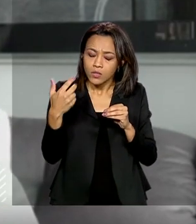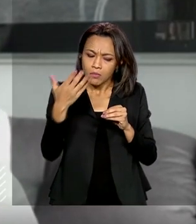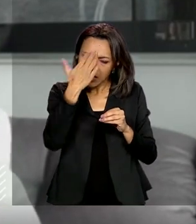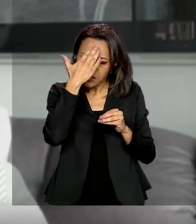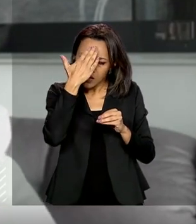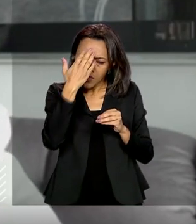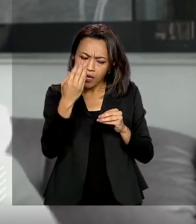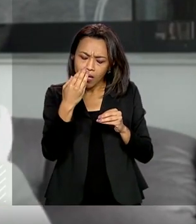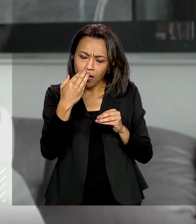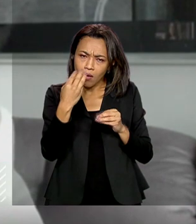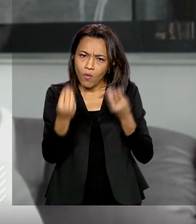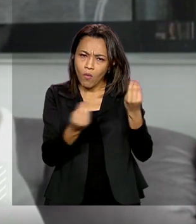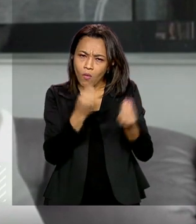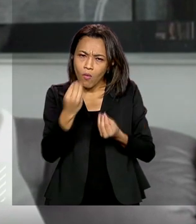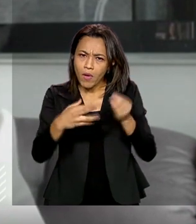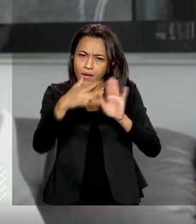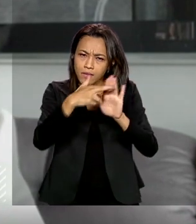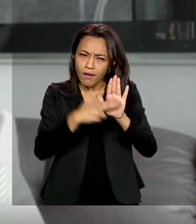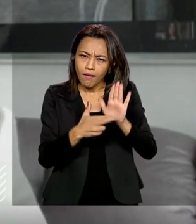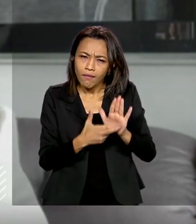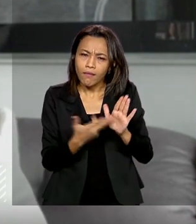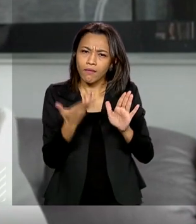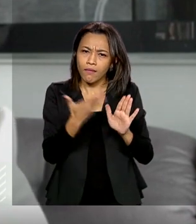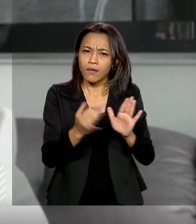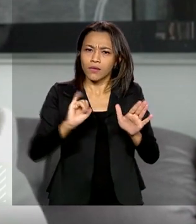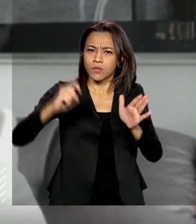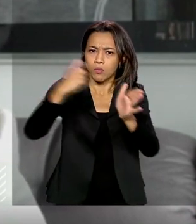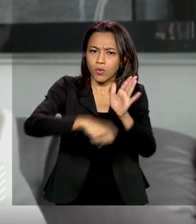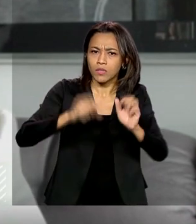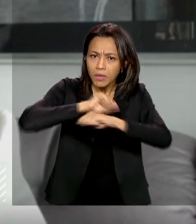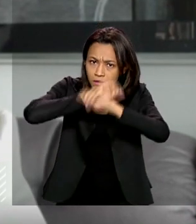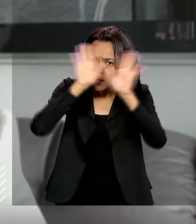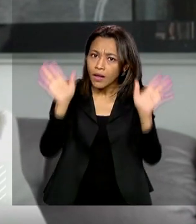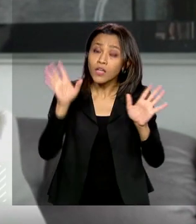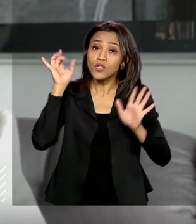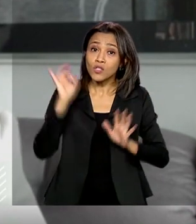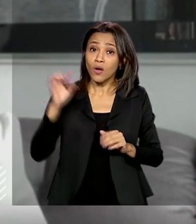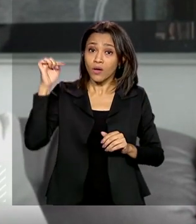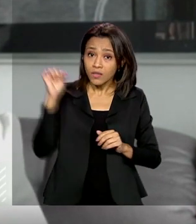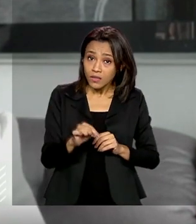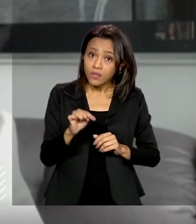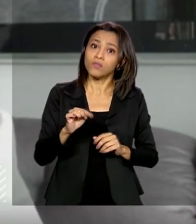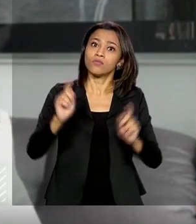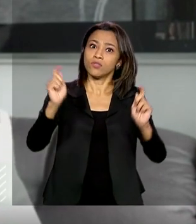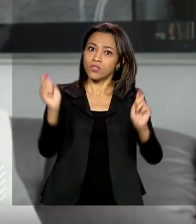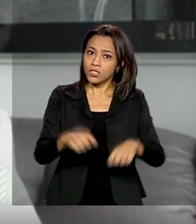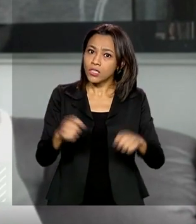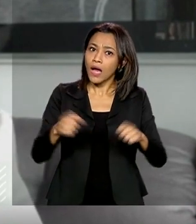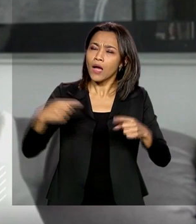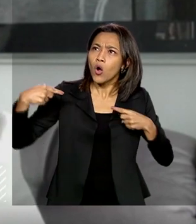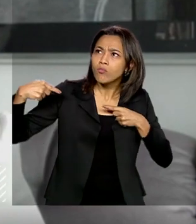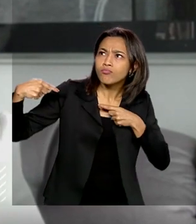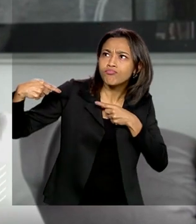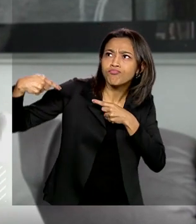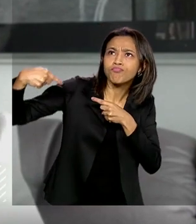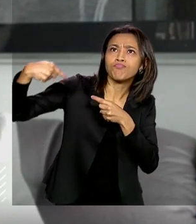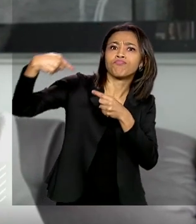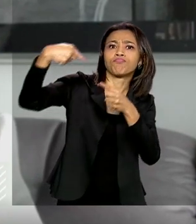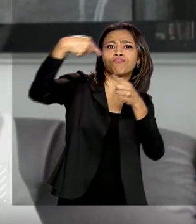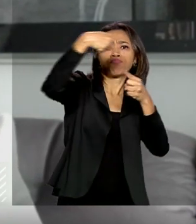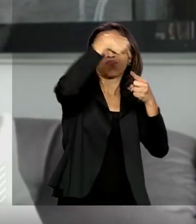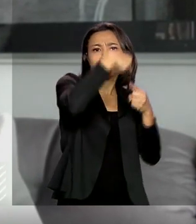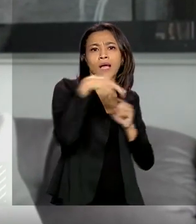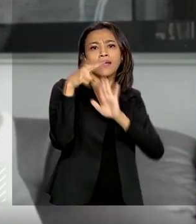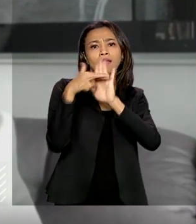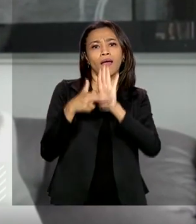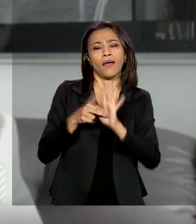tributação, que em geral é pela cumulatividade. Então, só essas mudanças poderiam já nos alinhar às práticas internacionais, que